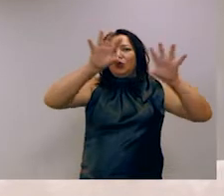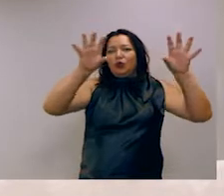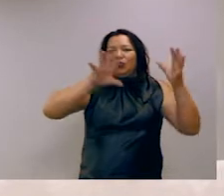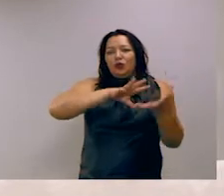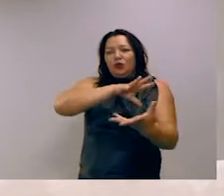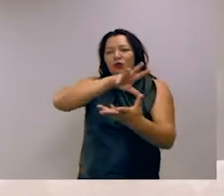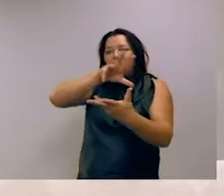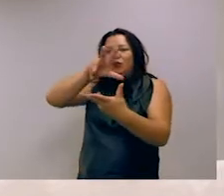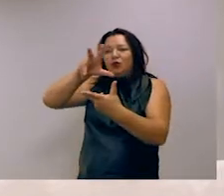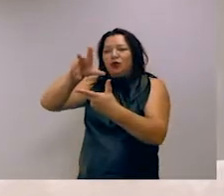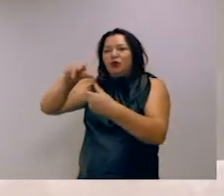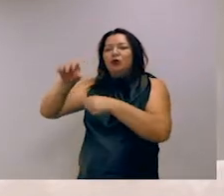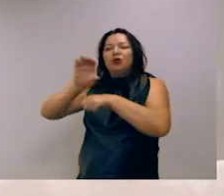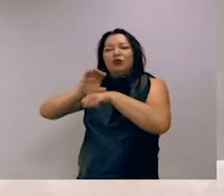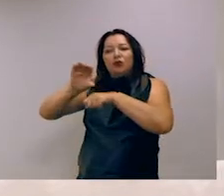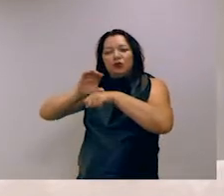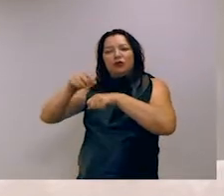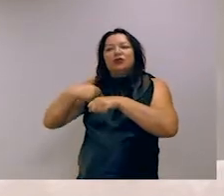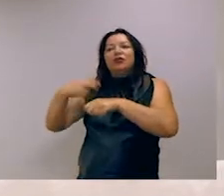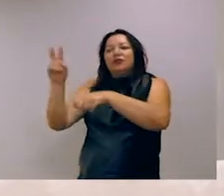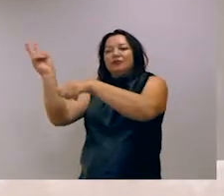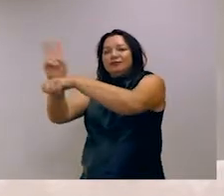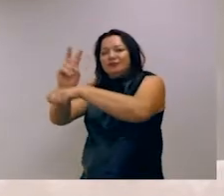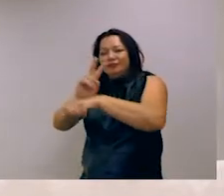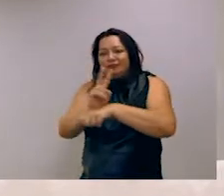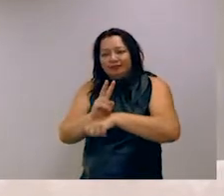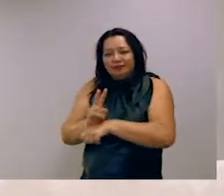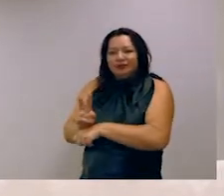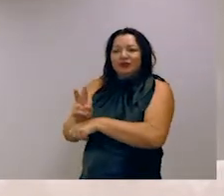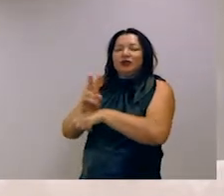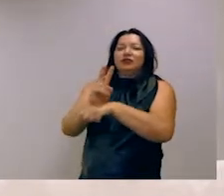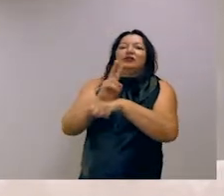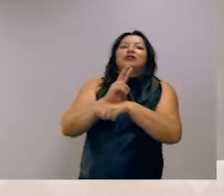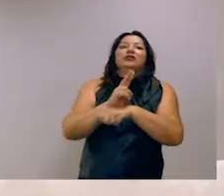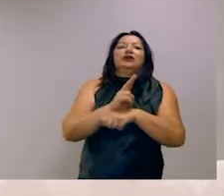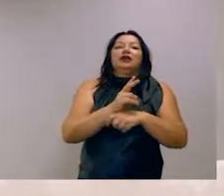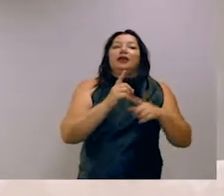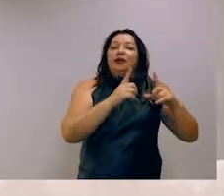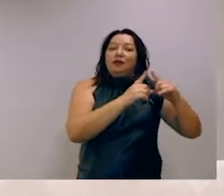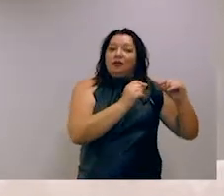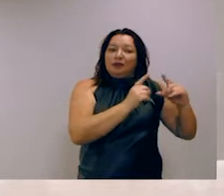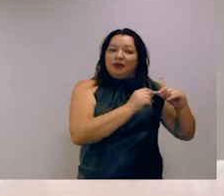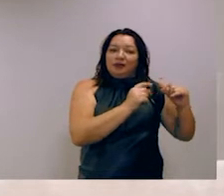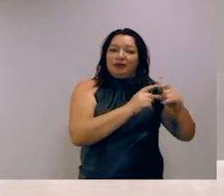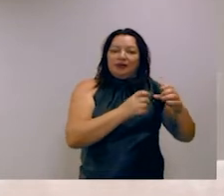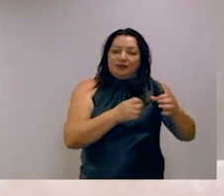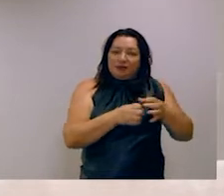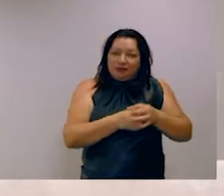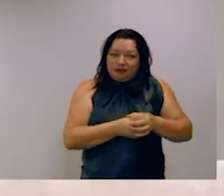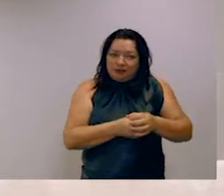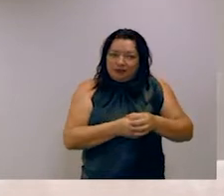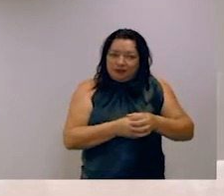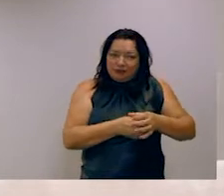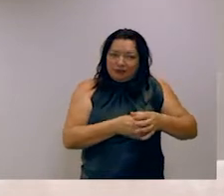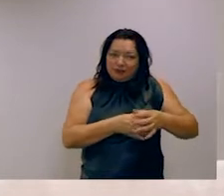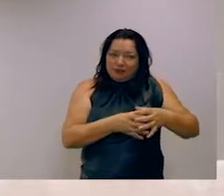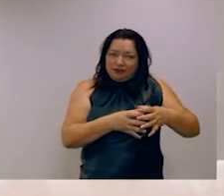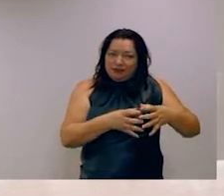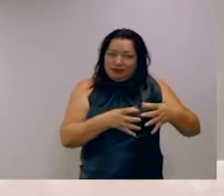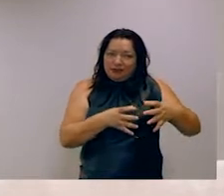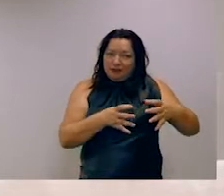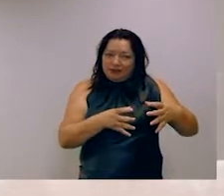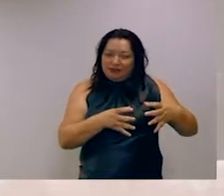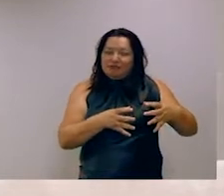acompanhamos que o curso FSTi. E aí vem o destaque para Brasília que começou a aparecer como visível pelo menos na América